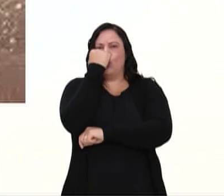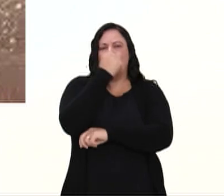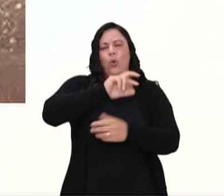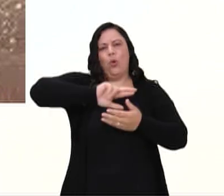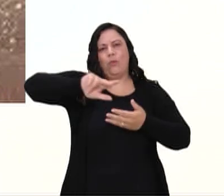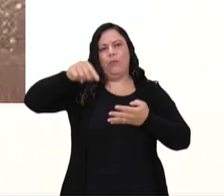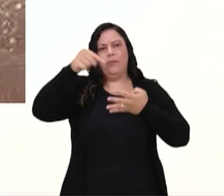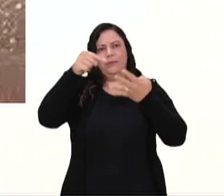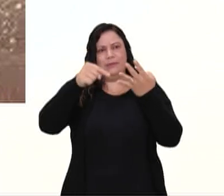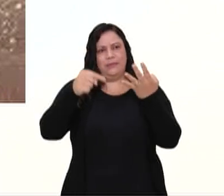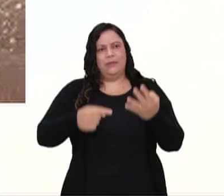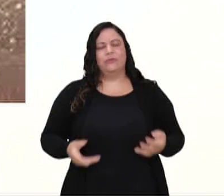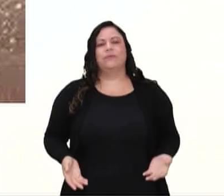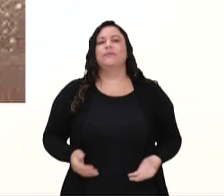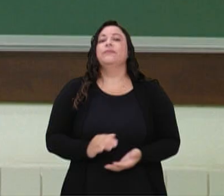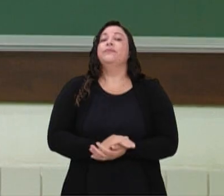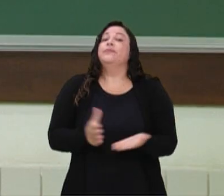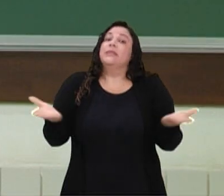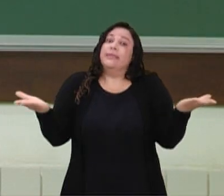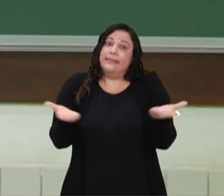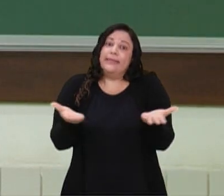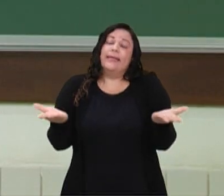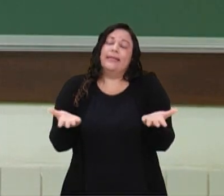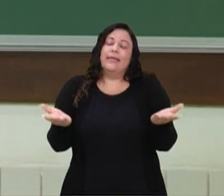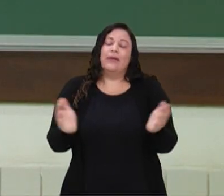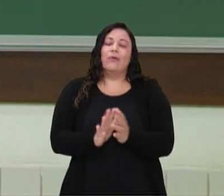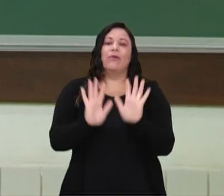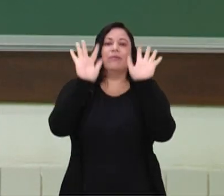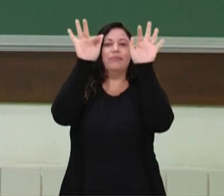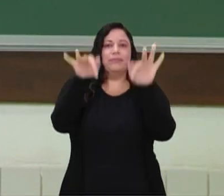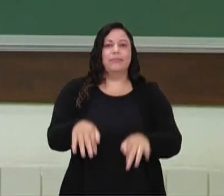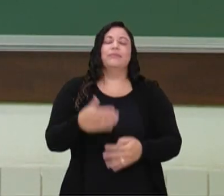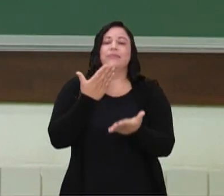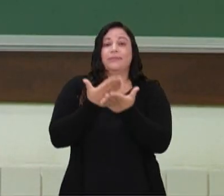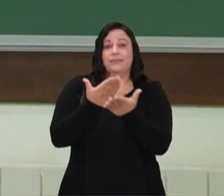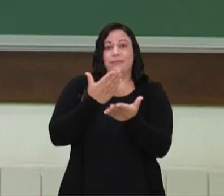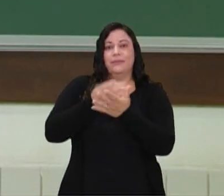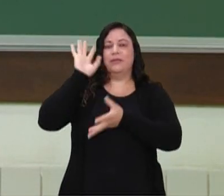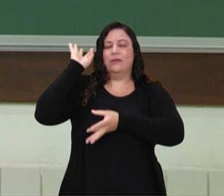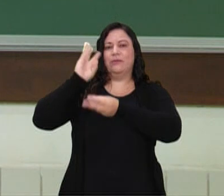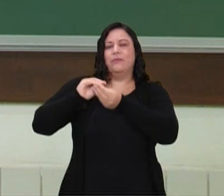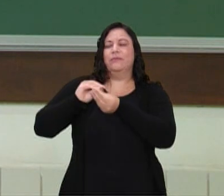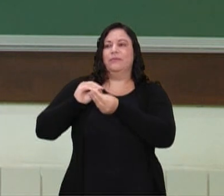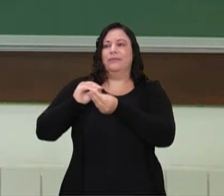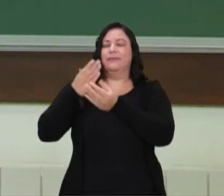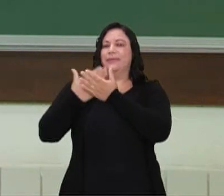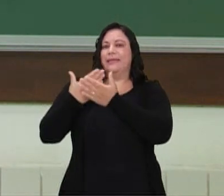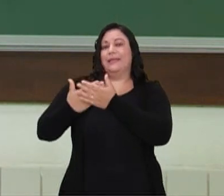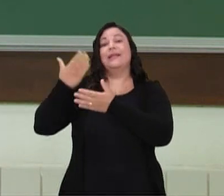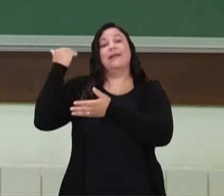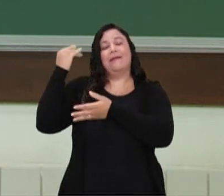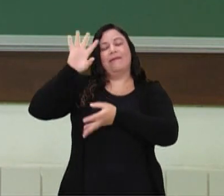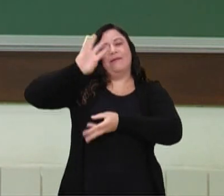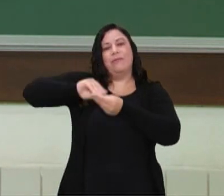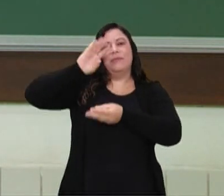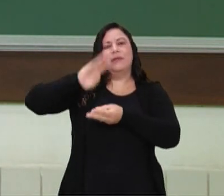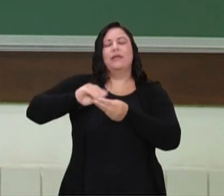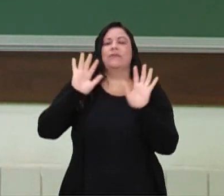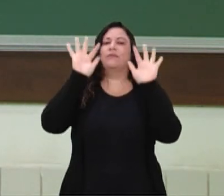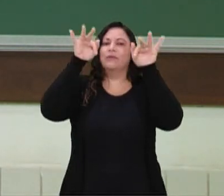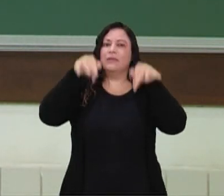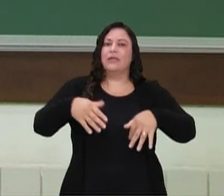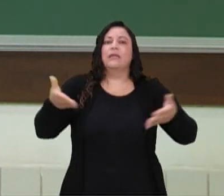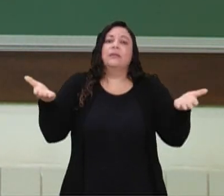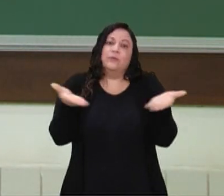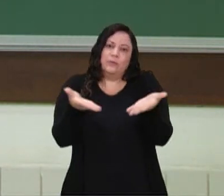eletrônico, tá? E aqui, pessoal, a gente finaliza a nossa retomada de conteúdos. E eu finalizo aqui a